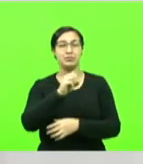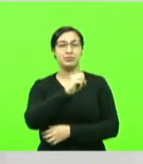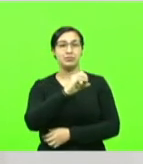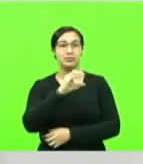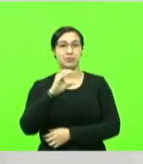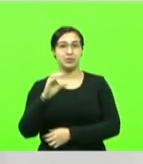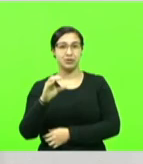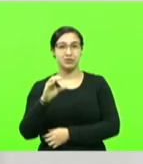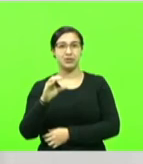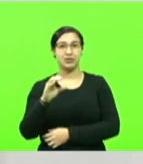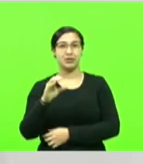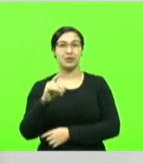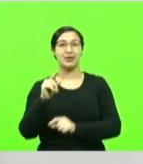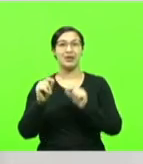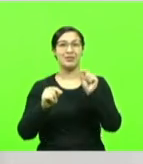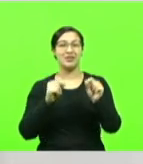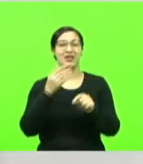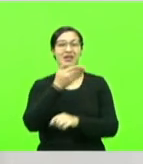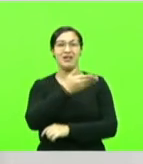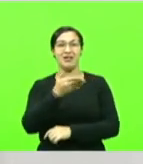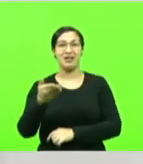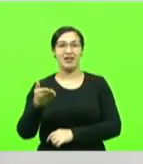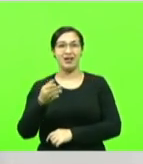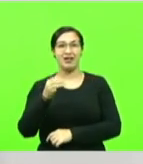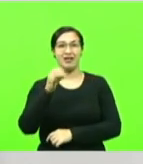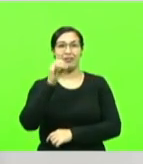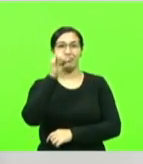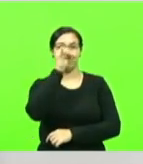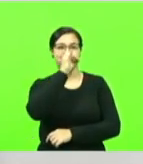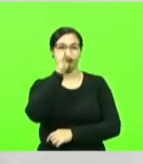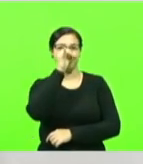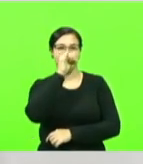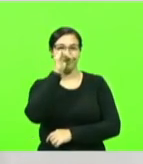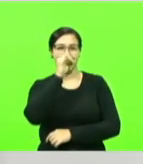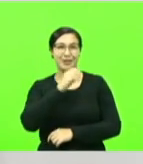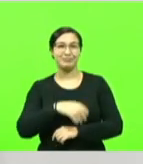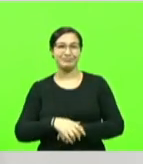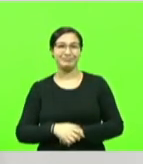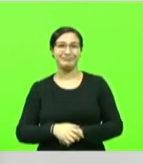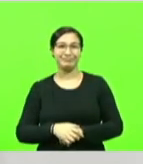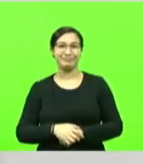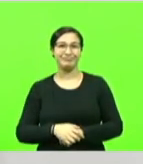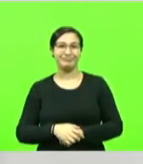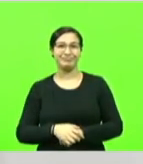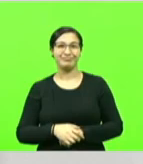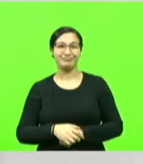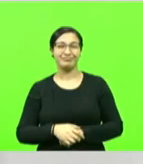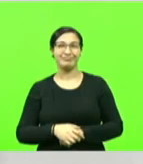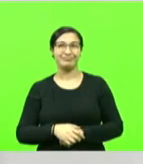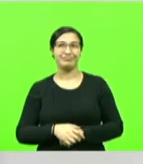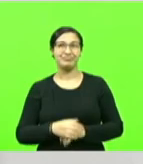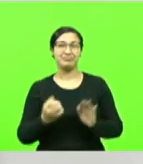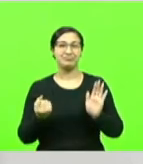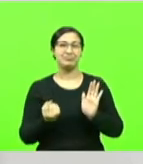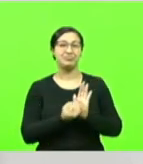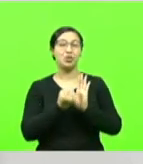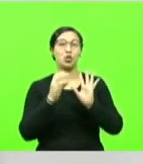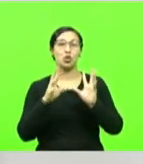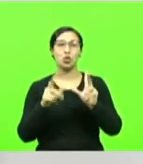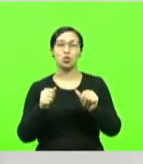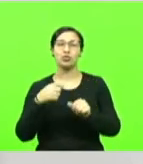idiotas. O governador carimbou todos os catarinenses, todos os advogados,